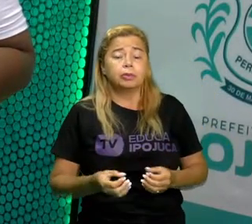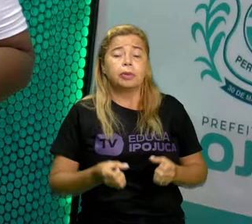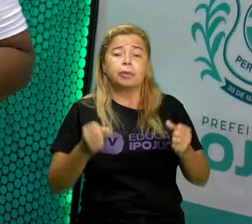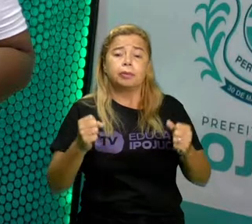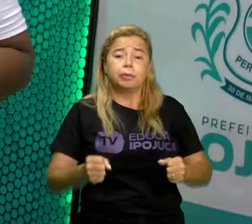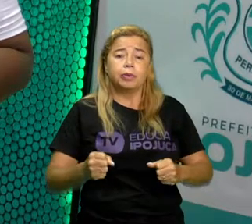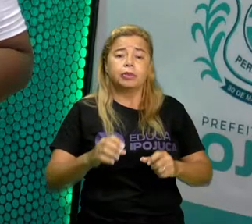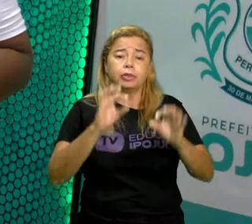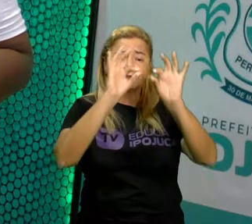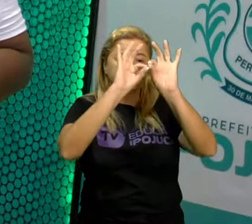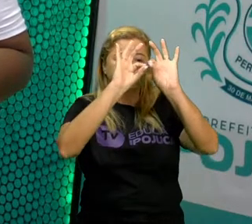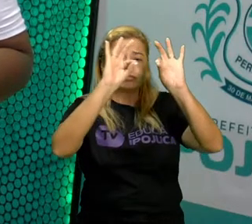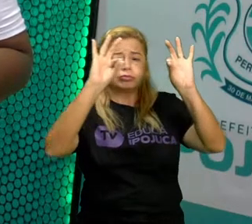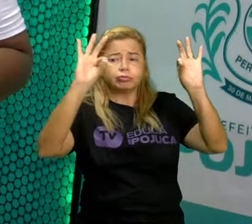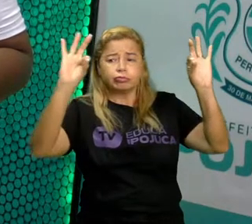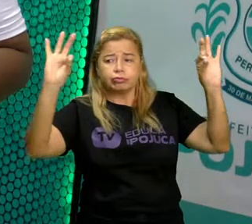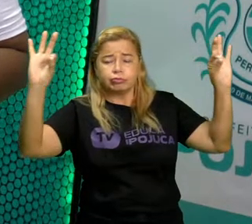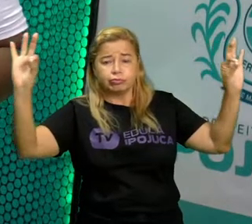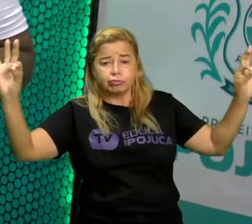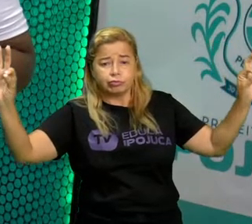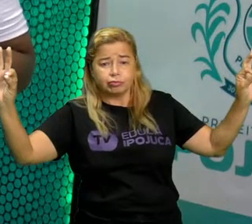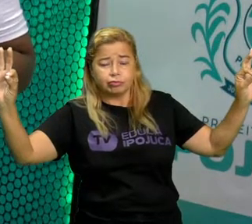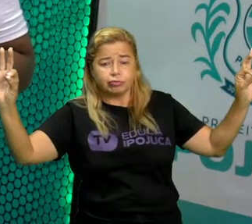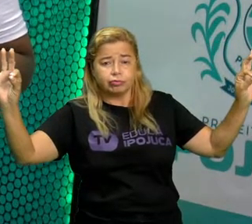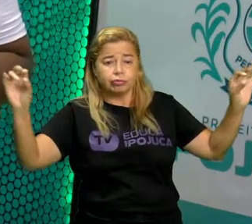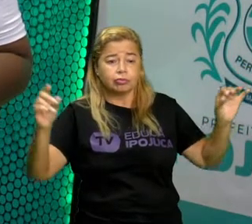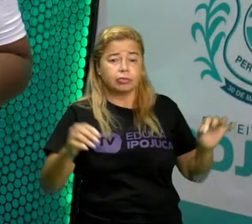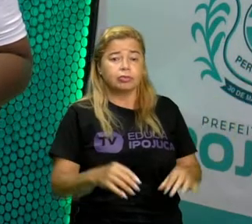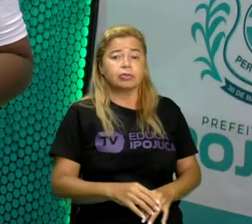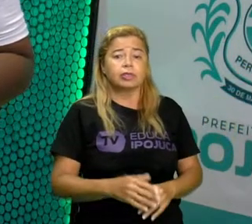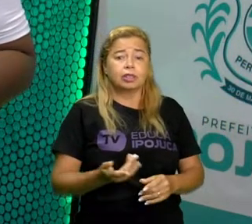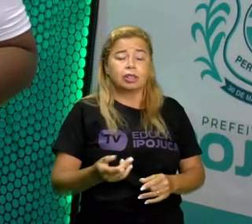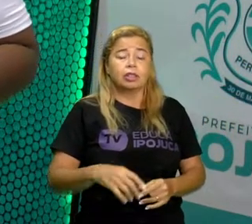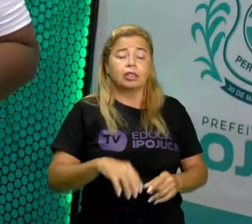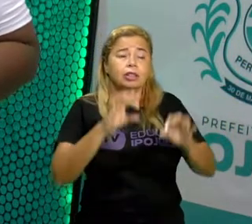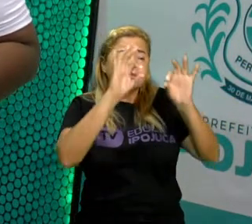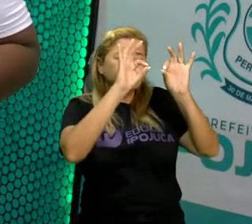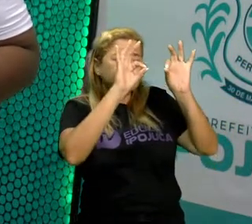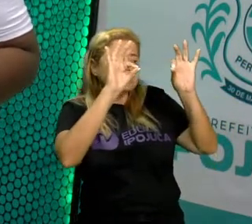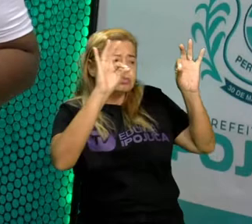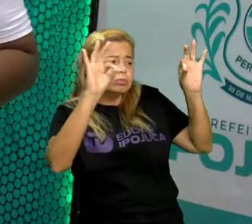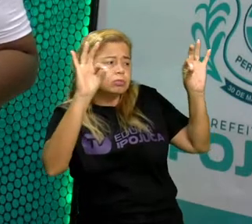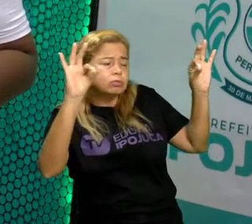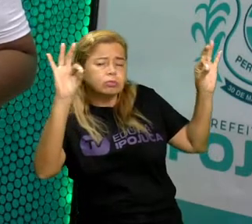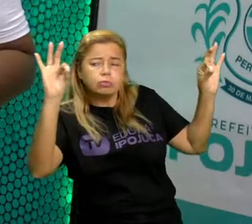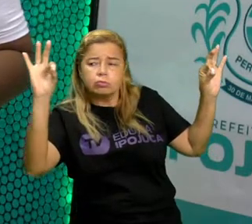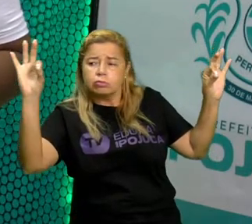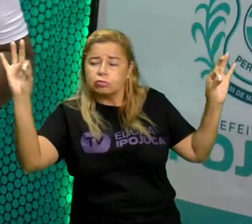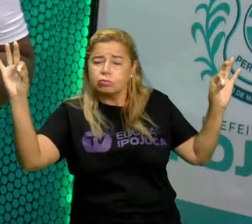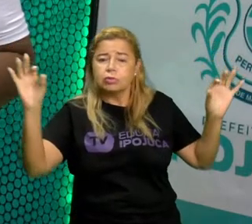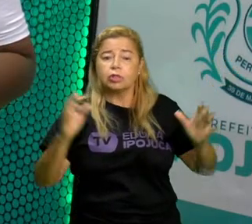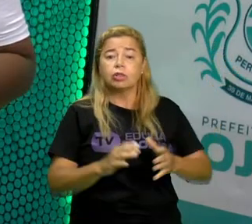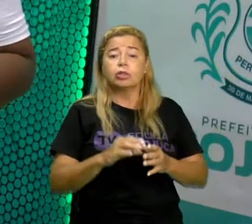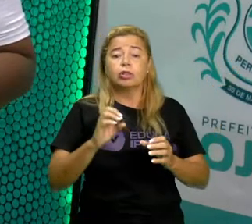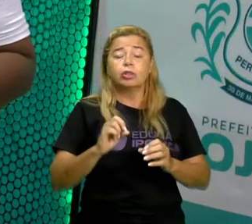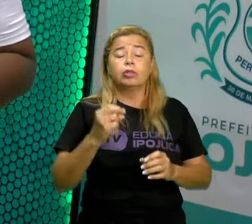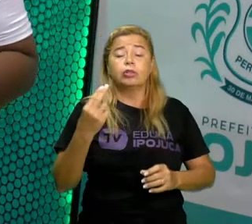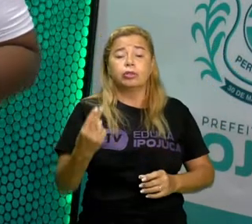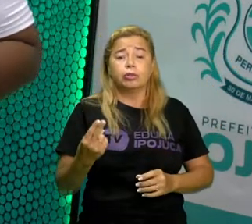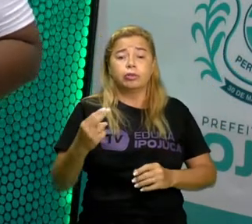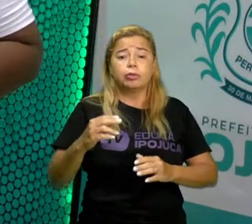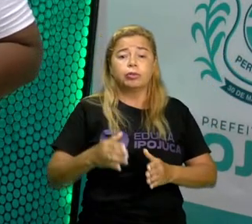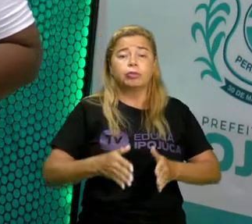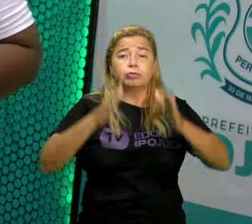sua horizontal, na linha do horizonte, ou na vertical, em